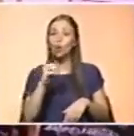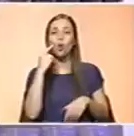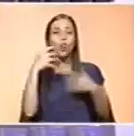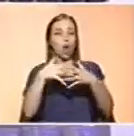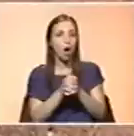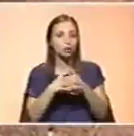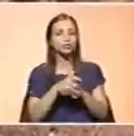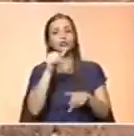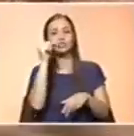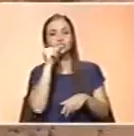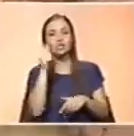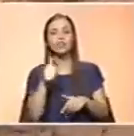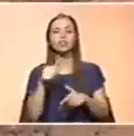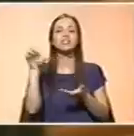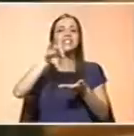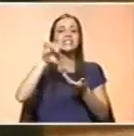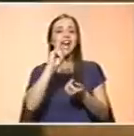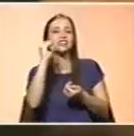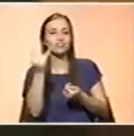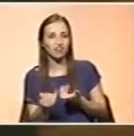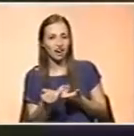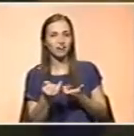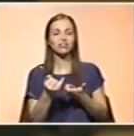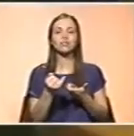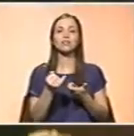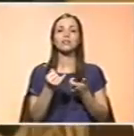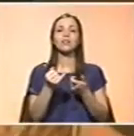cereais integrais, a carne e as sementes de abóbora.